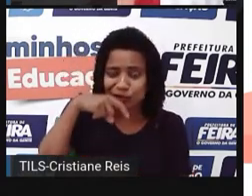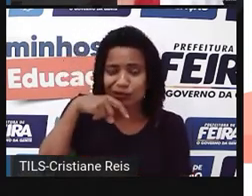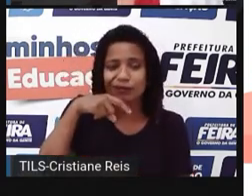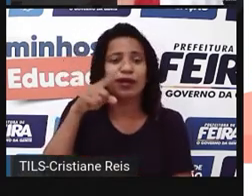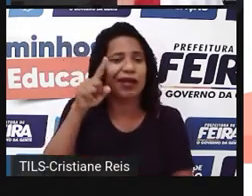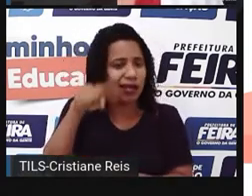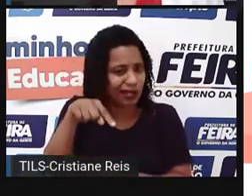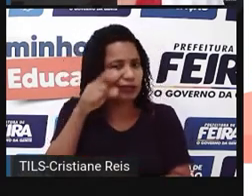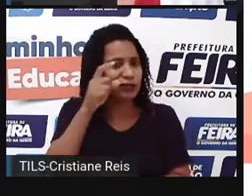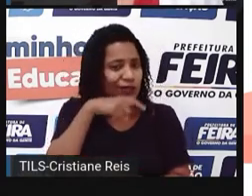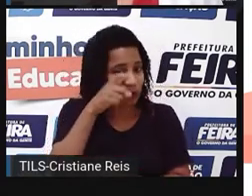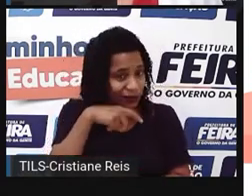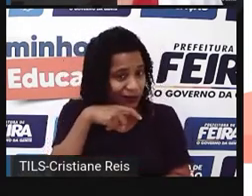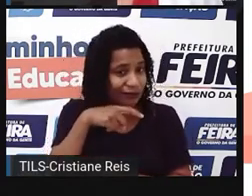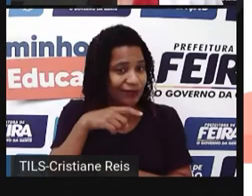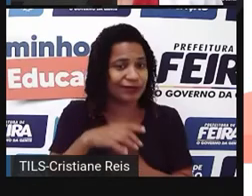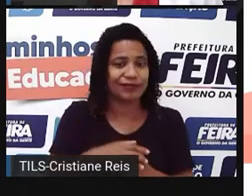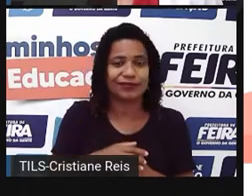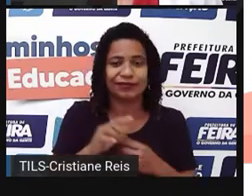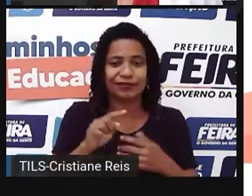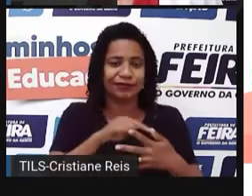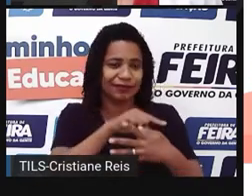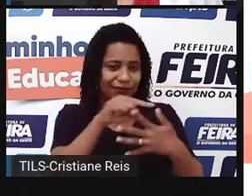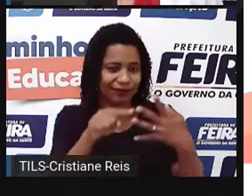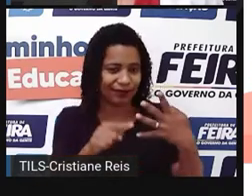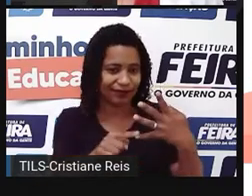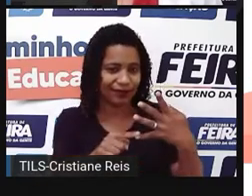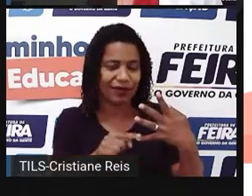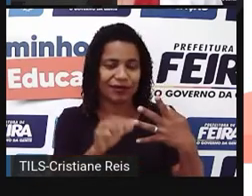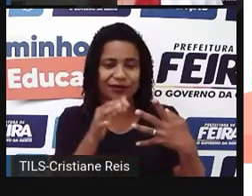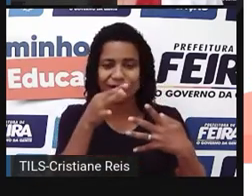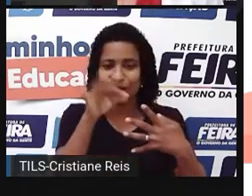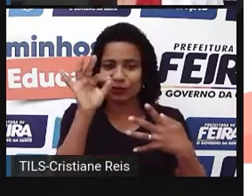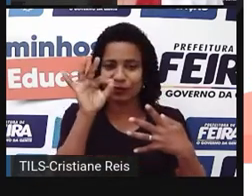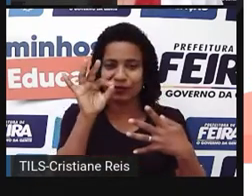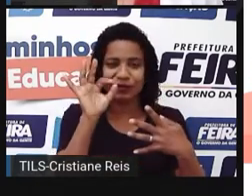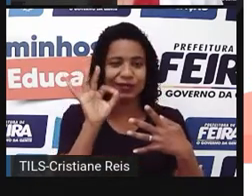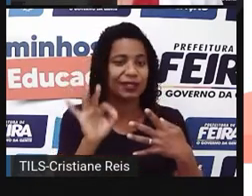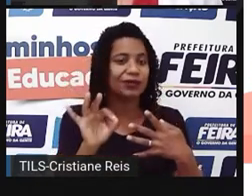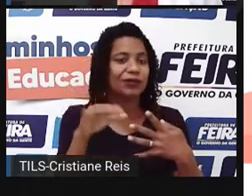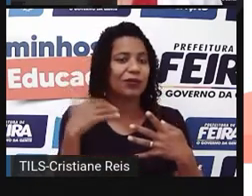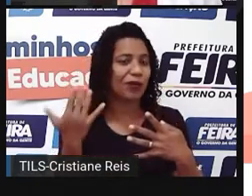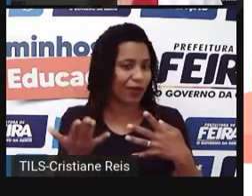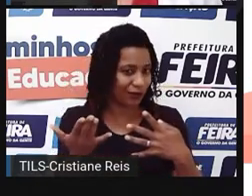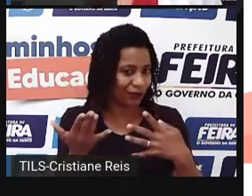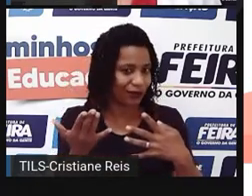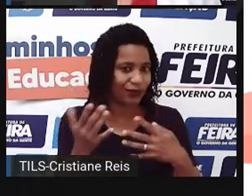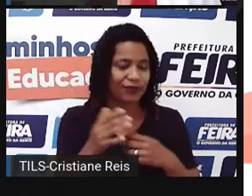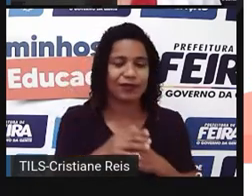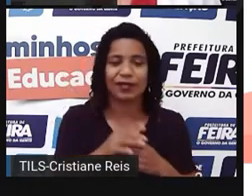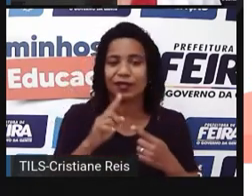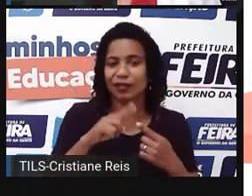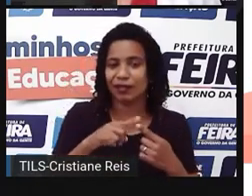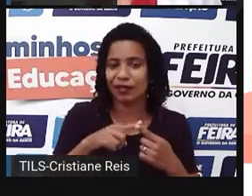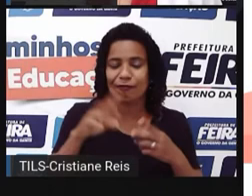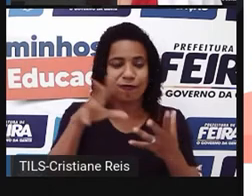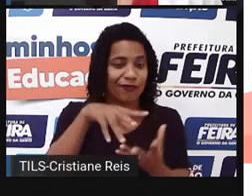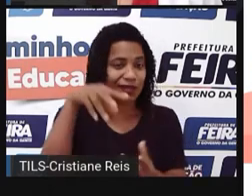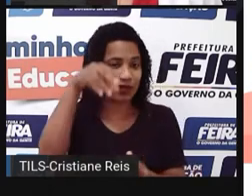Ghosts, fantasmas, scams, né? Que são fraudes, information, informação,